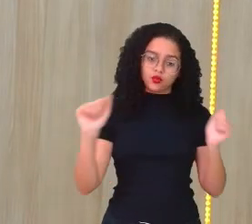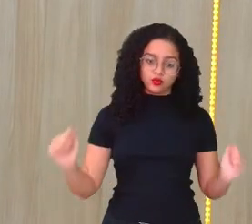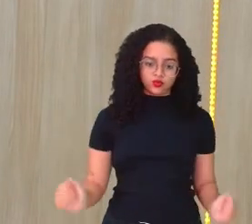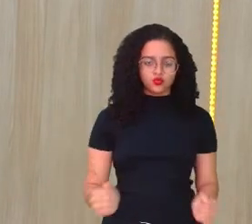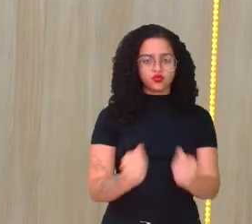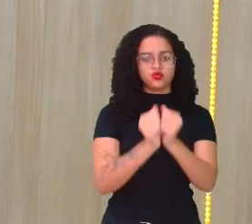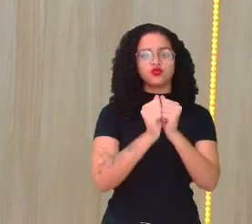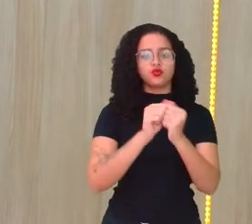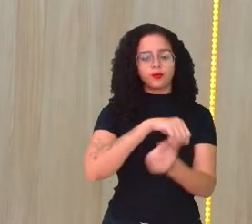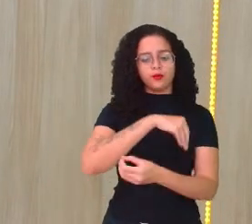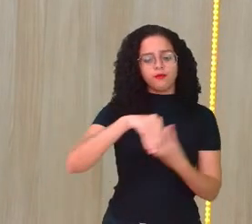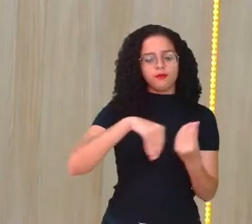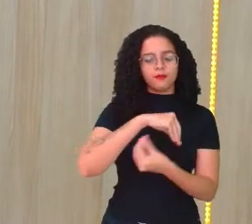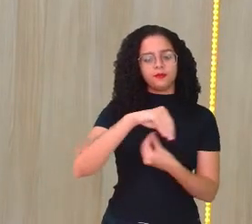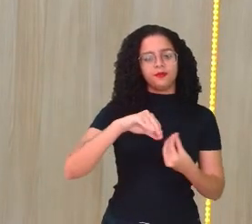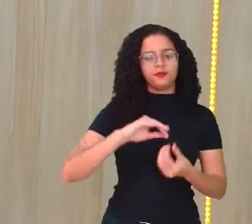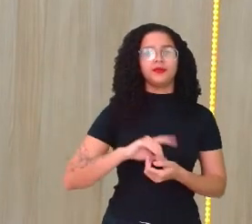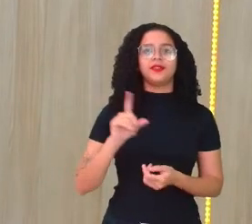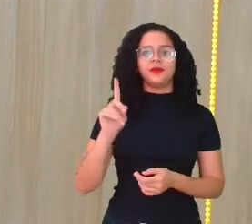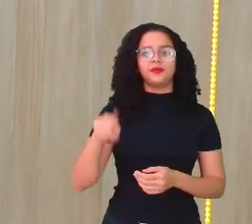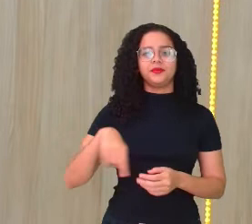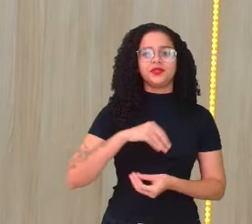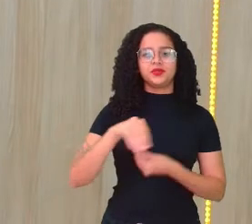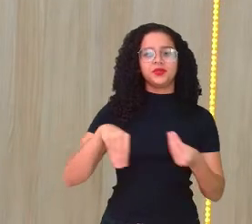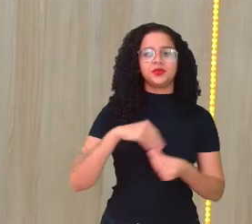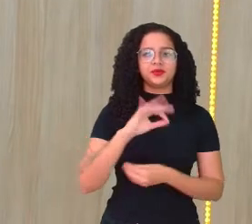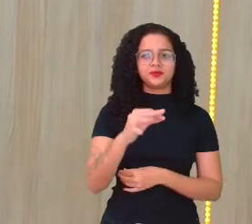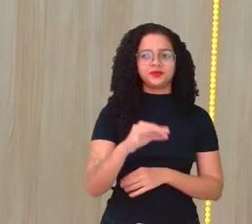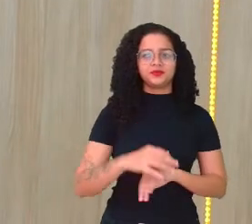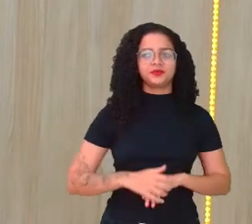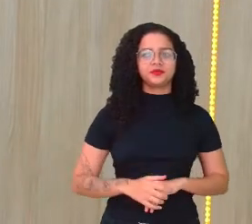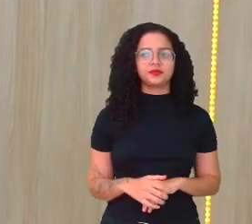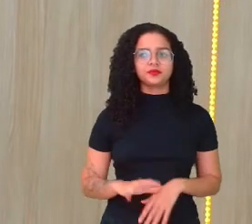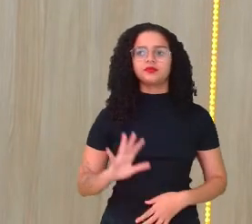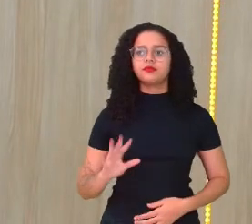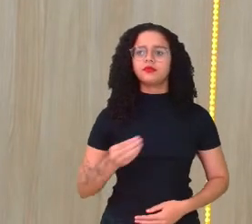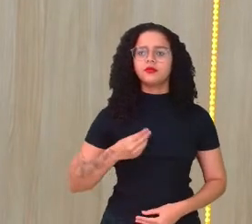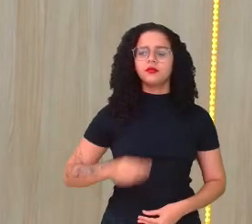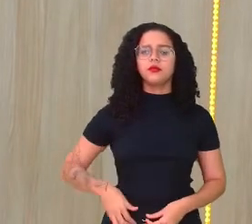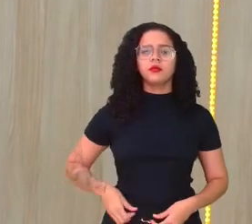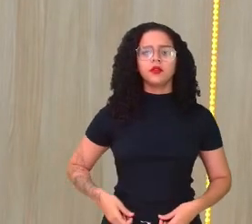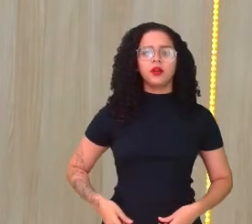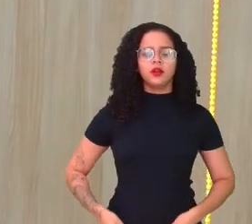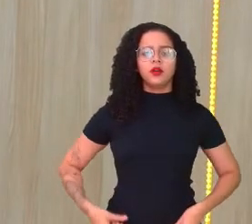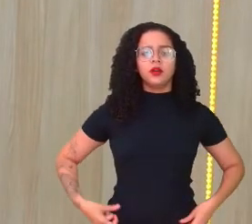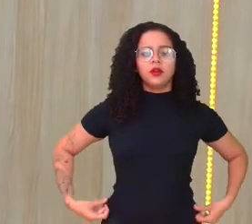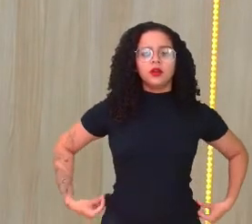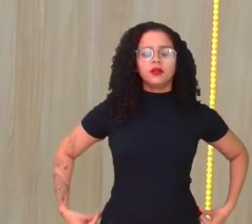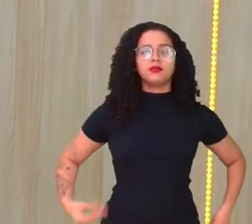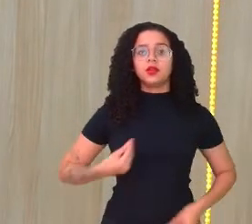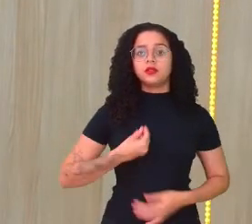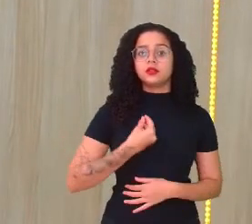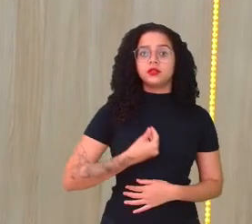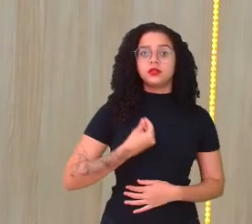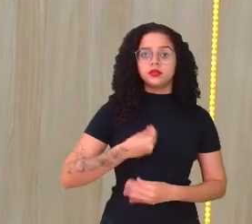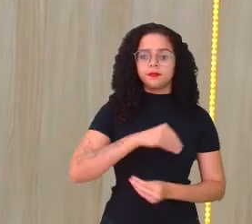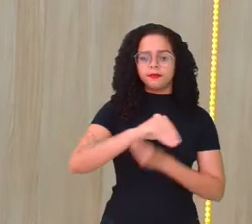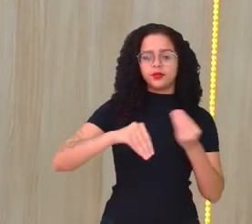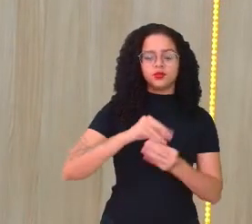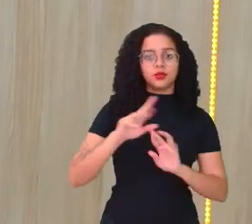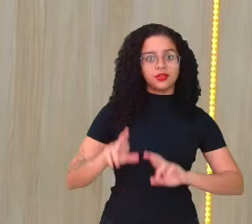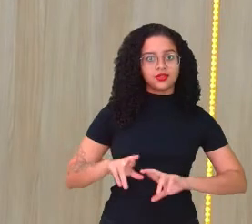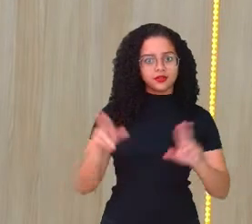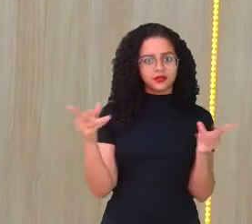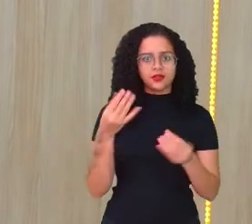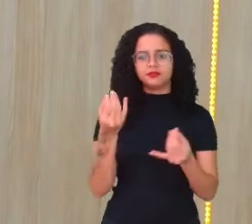Juntos ali, tá certo? Então, isso é uma mistura. Mas existem misturas diferentes, tá